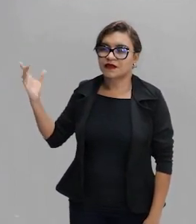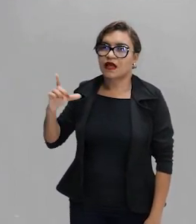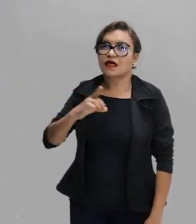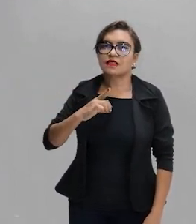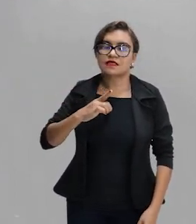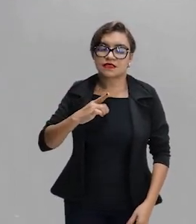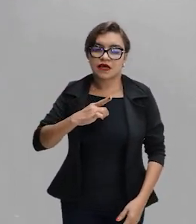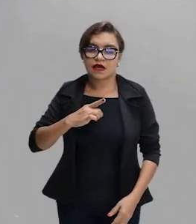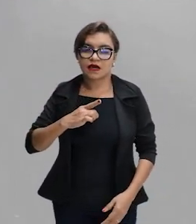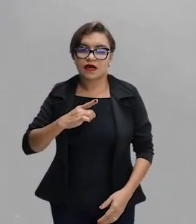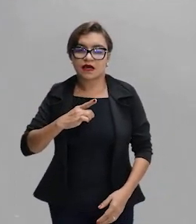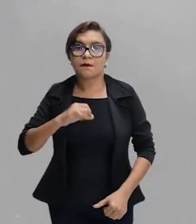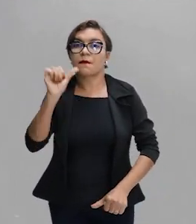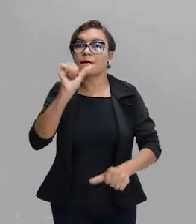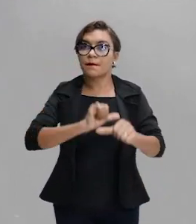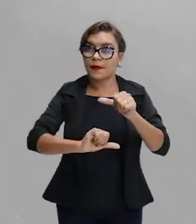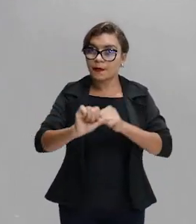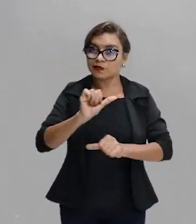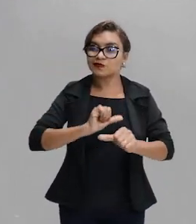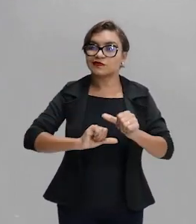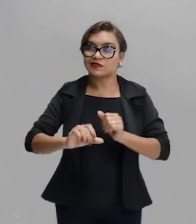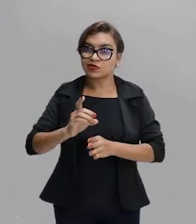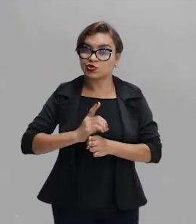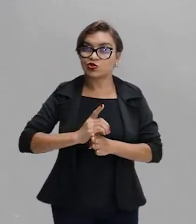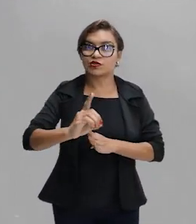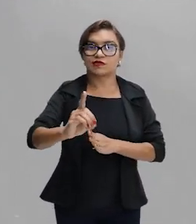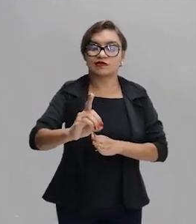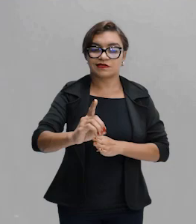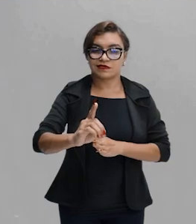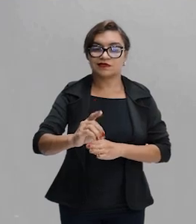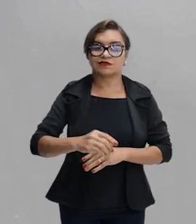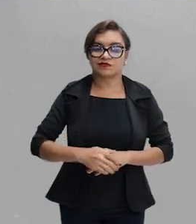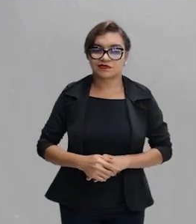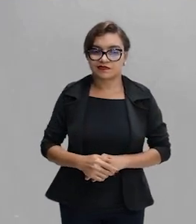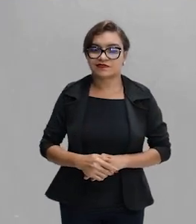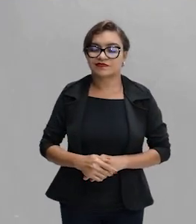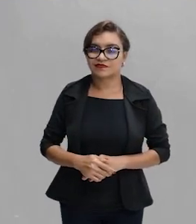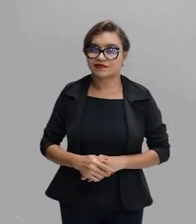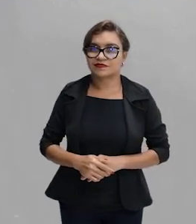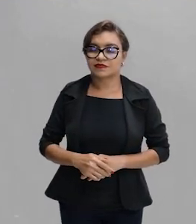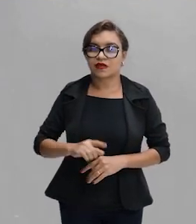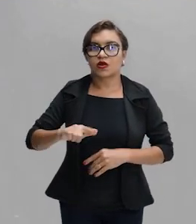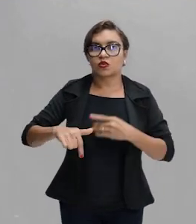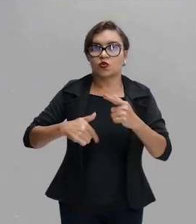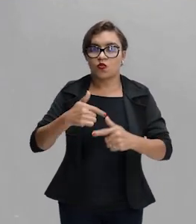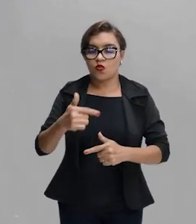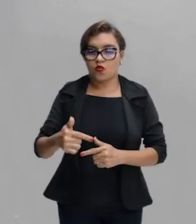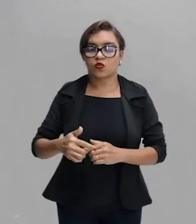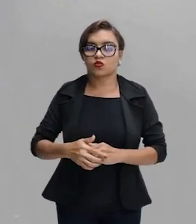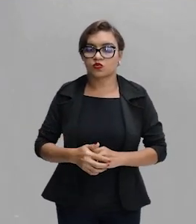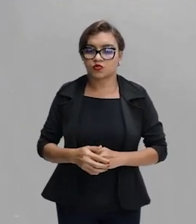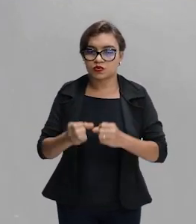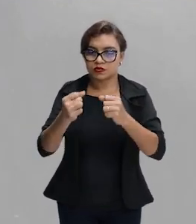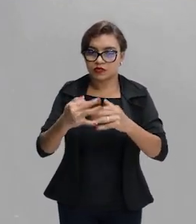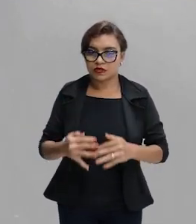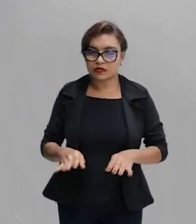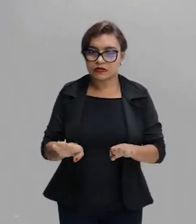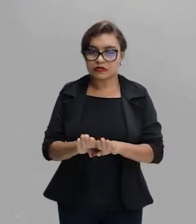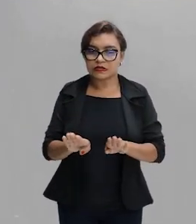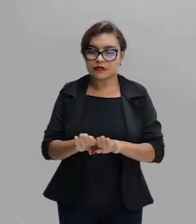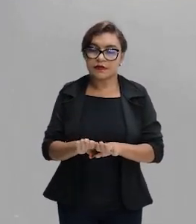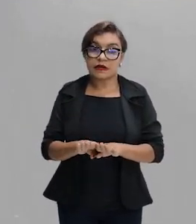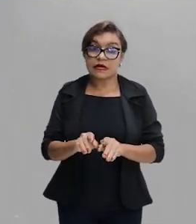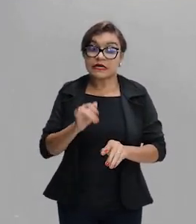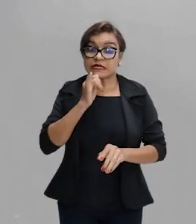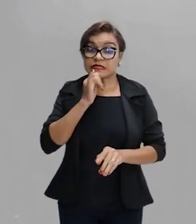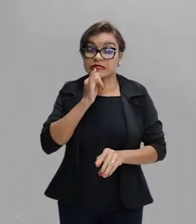desvio e irá sair ali do outro lado. Certo? Agora, não